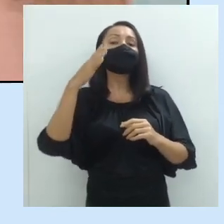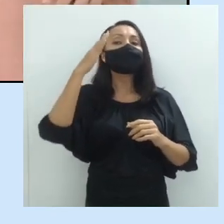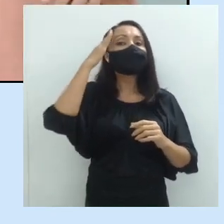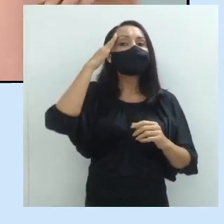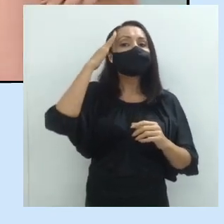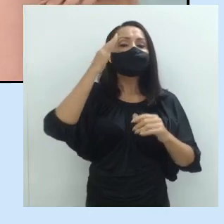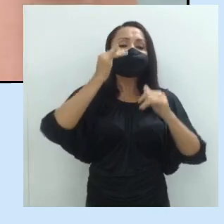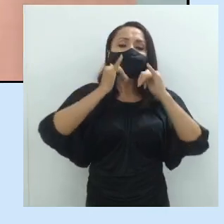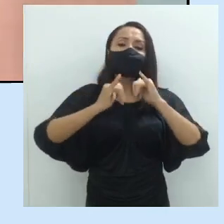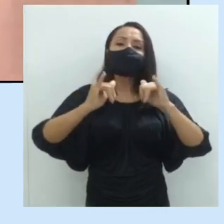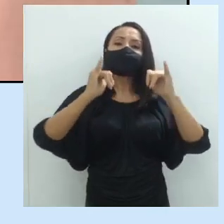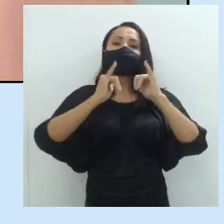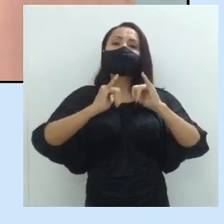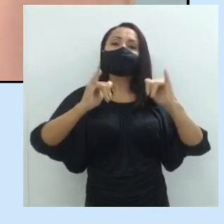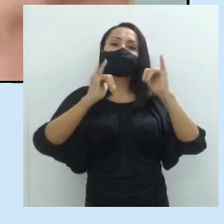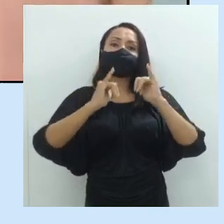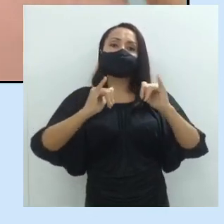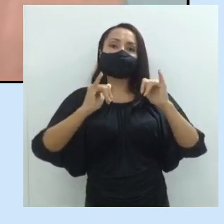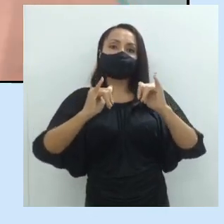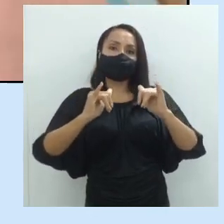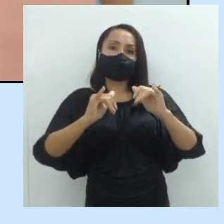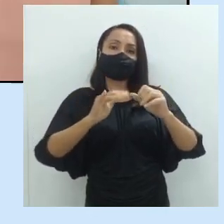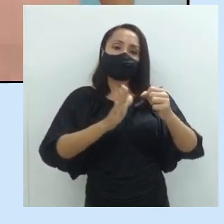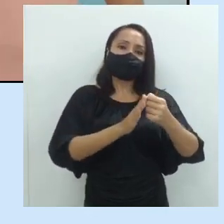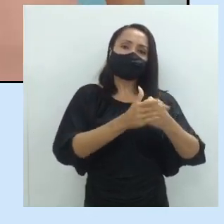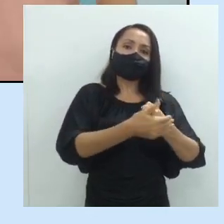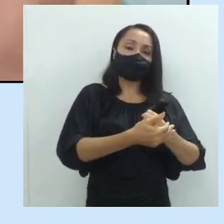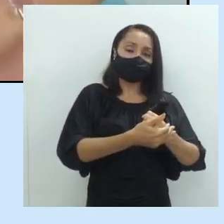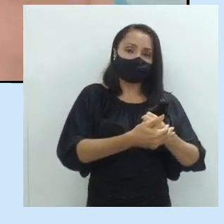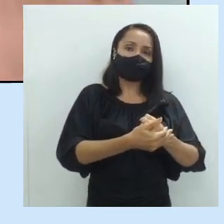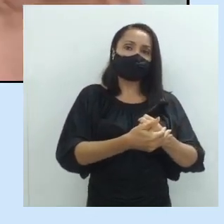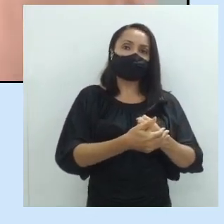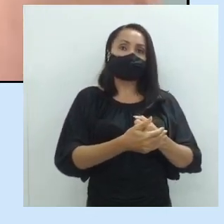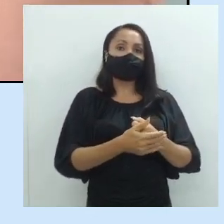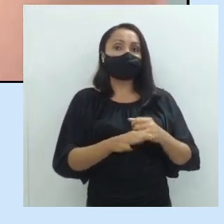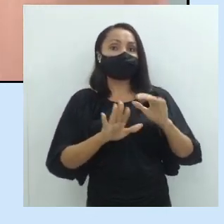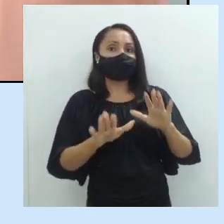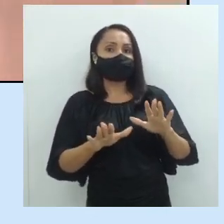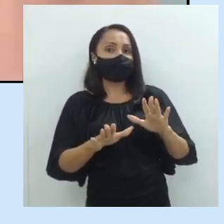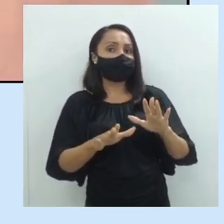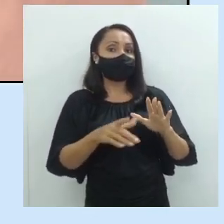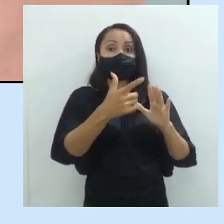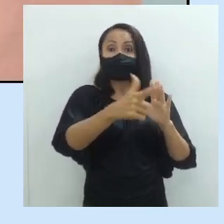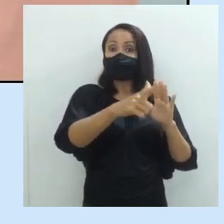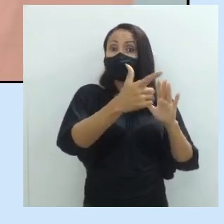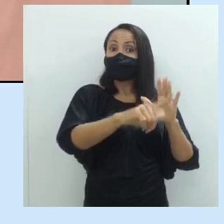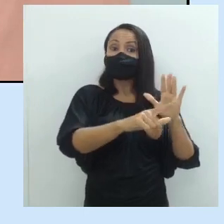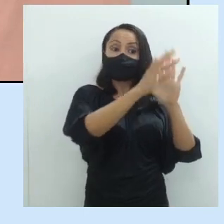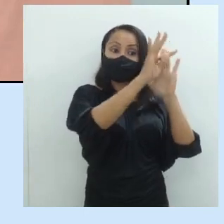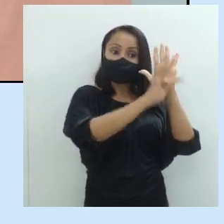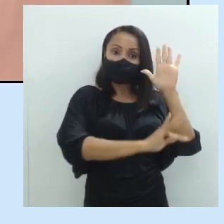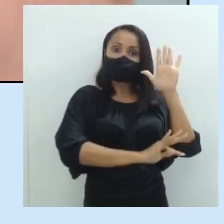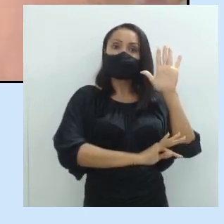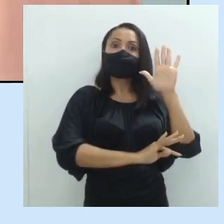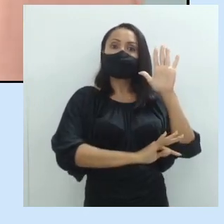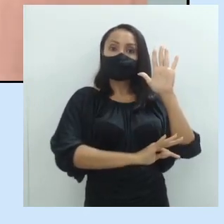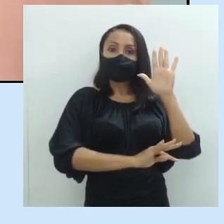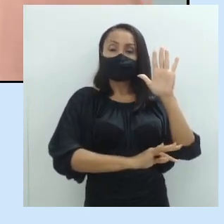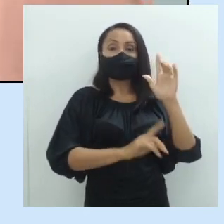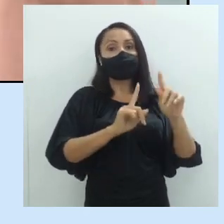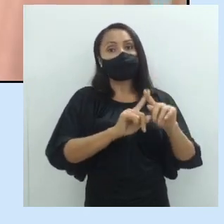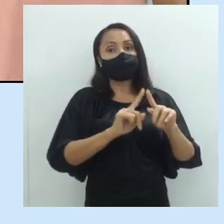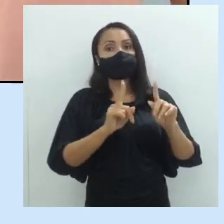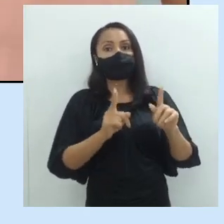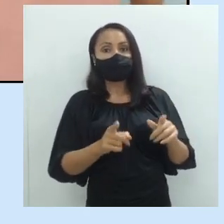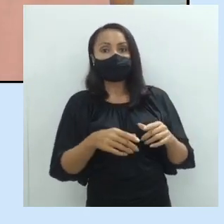as informações implícitas, aquelas, o que? Que não estão na superfície do texto e que muitas